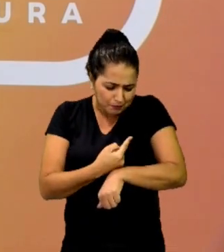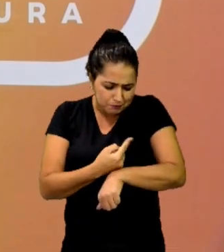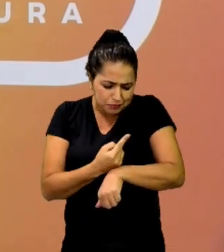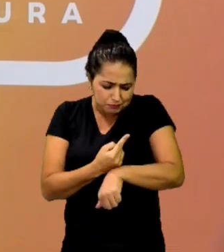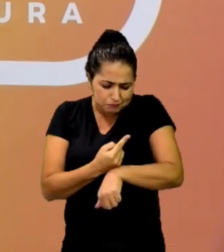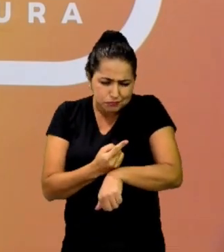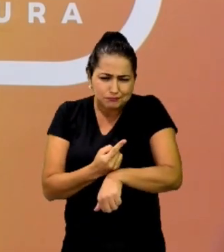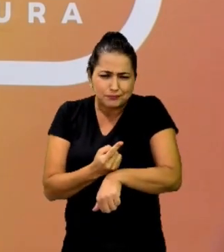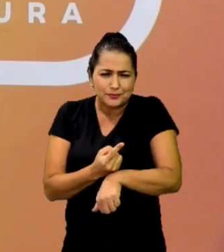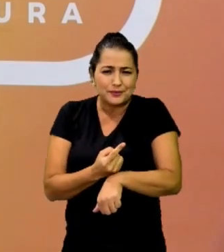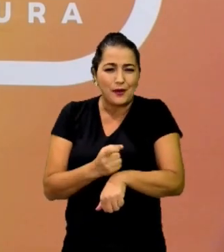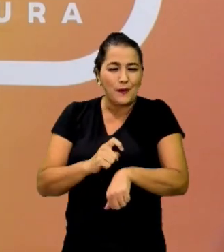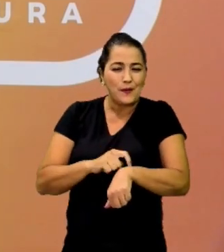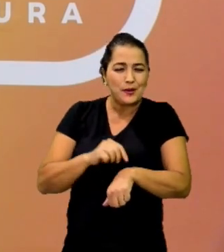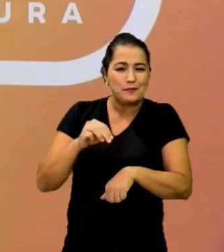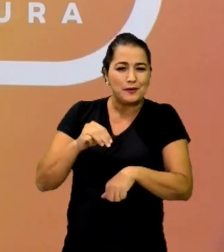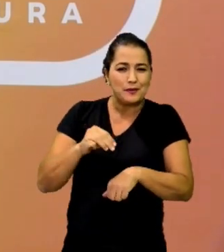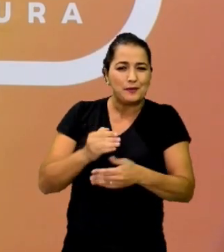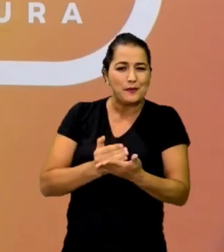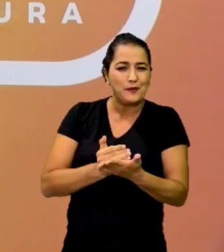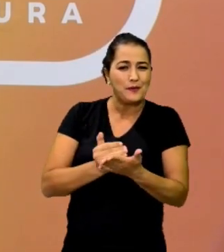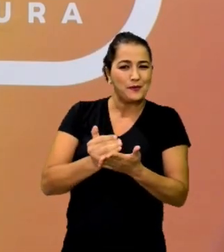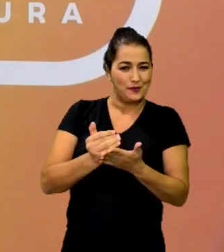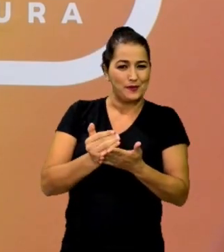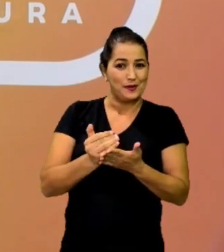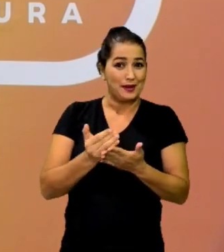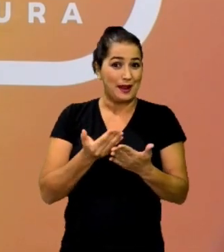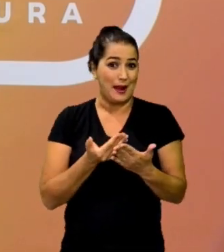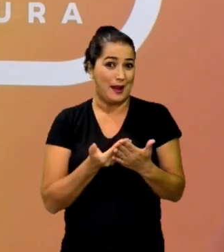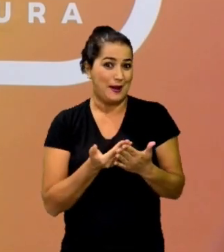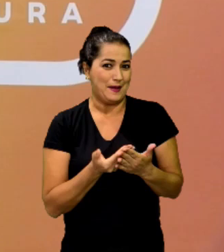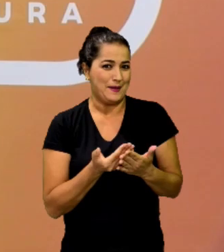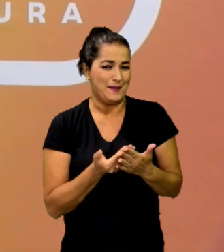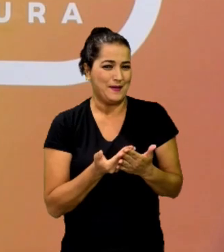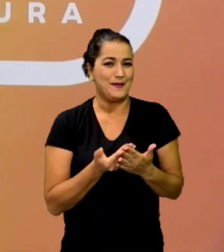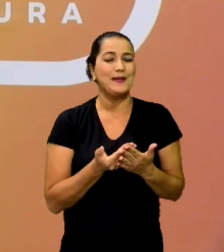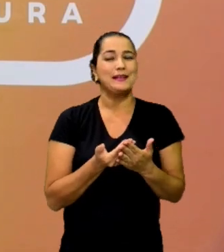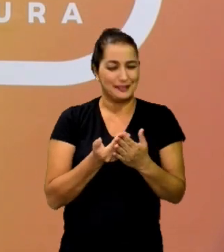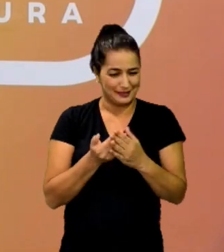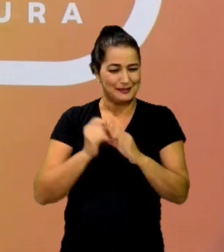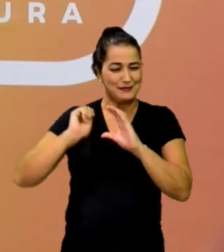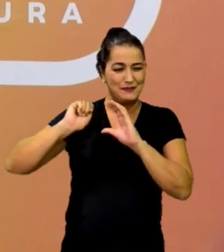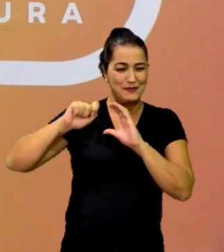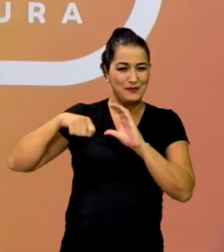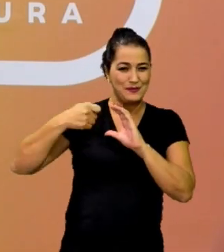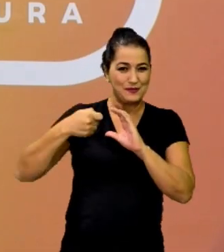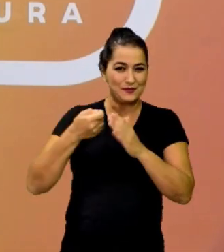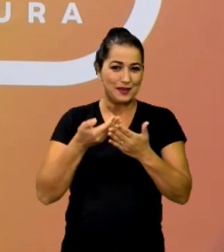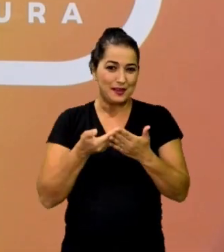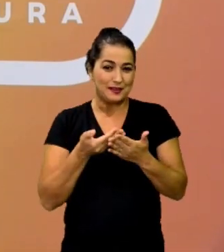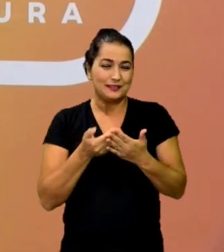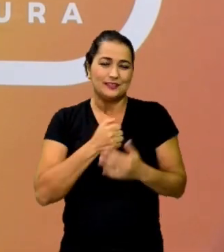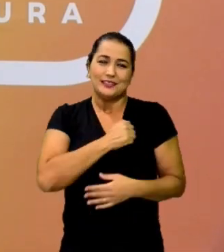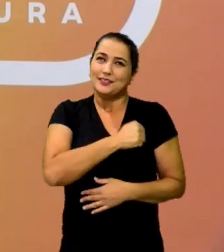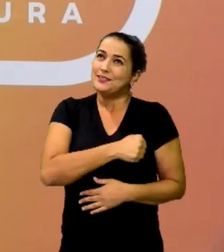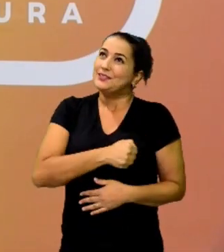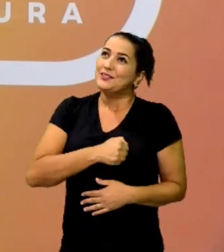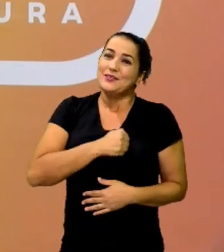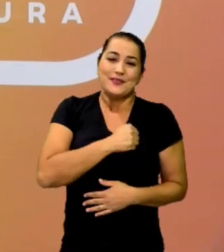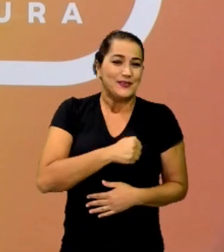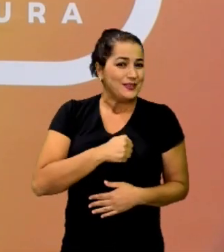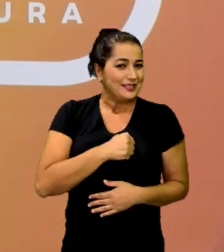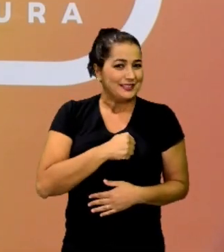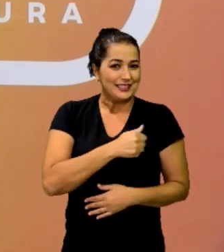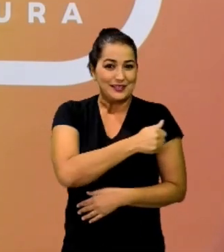minutos para a gente começar a gravação dessa nossa aula, nossa videoaula. Eu estou com uma saudade dos nossos